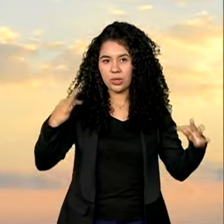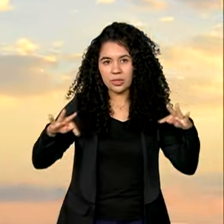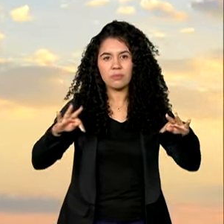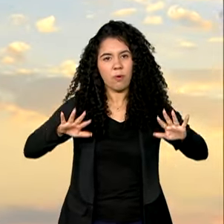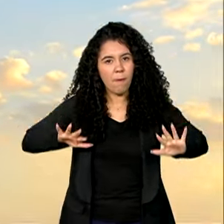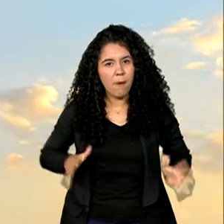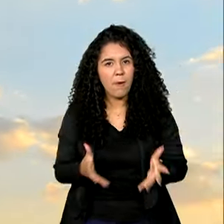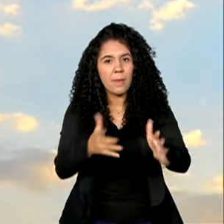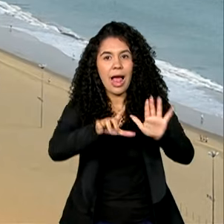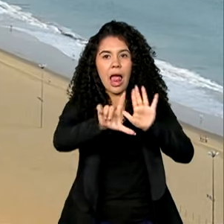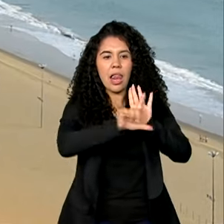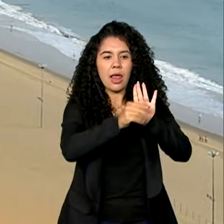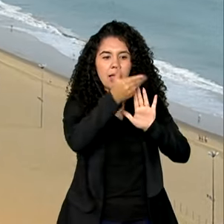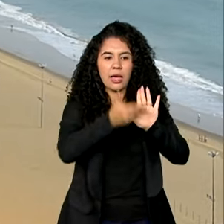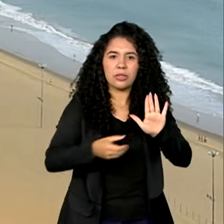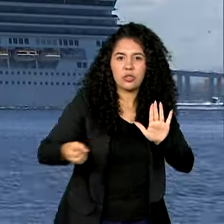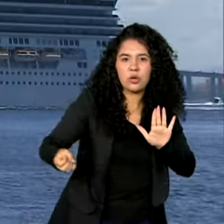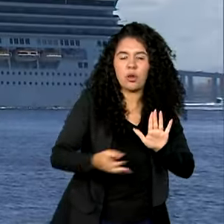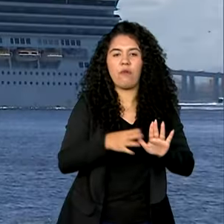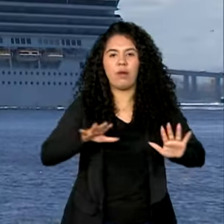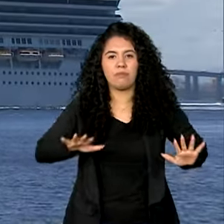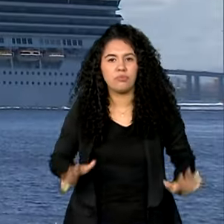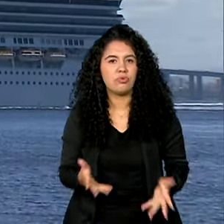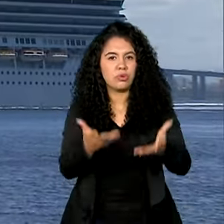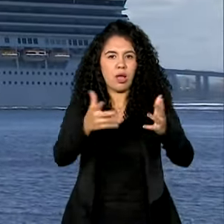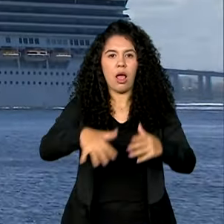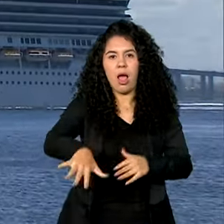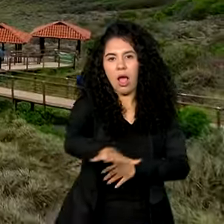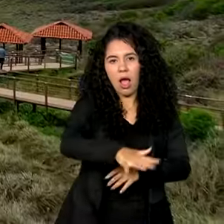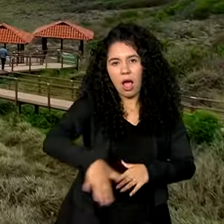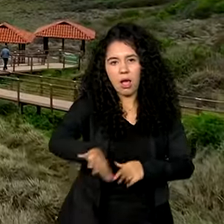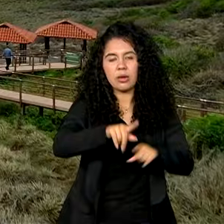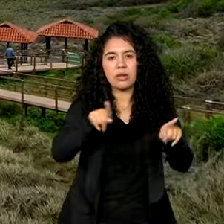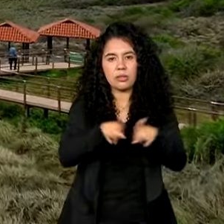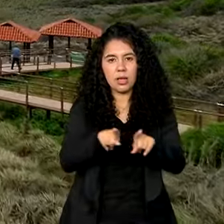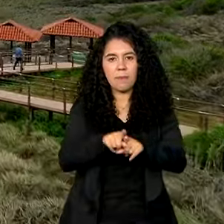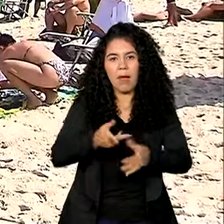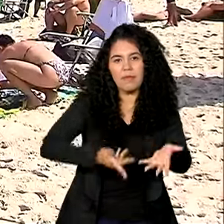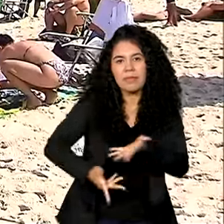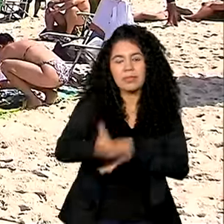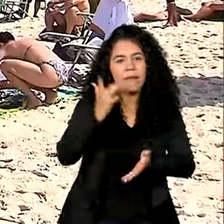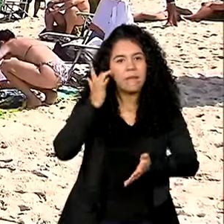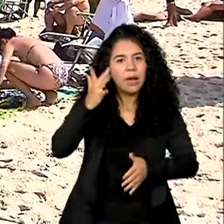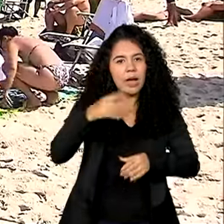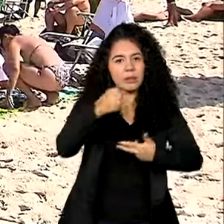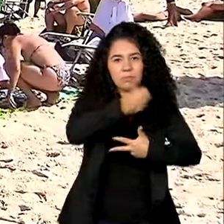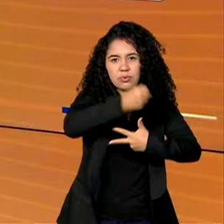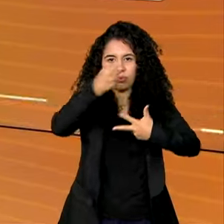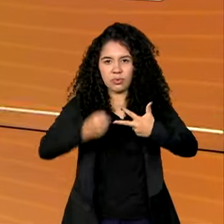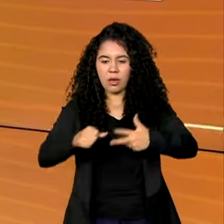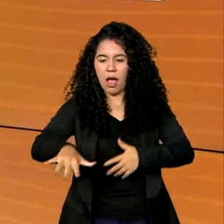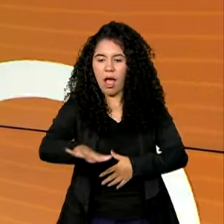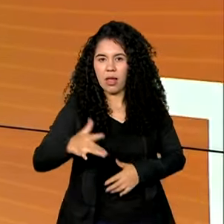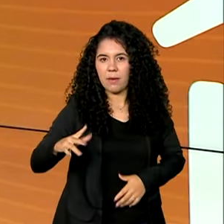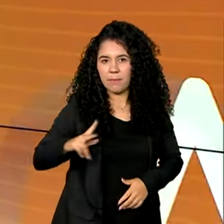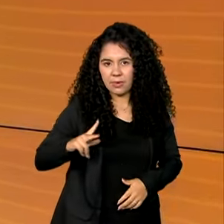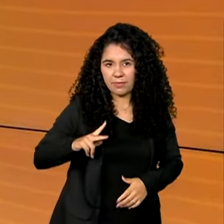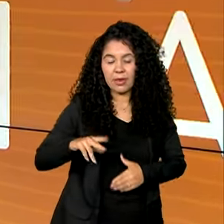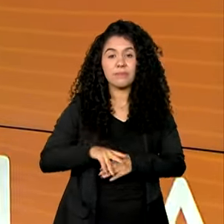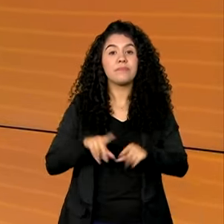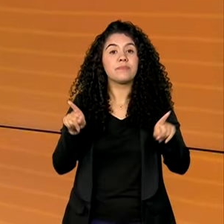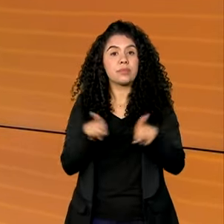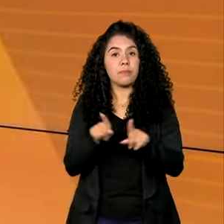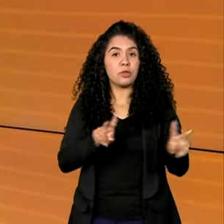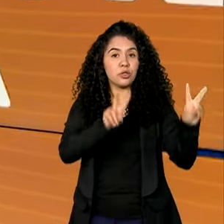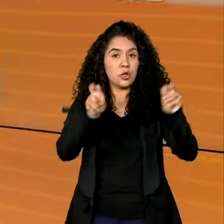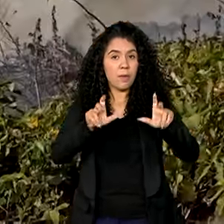nova lei vai modernizar o setor e facilitar a integração entre o poder público e a iniciativa privada. Combate